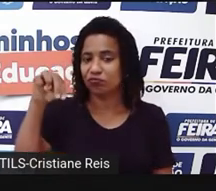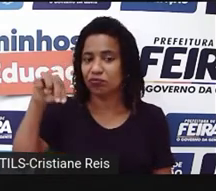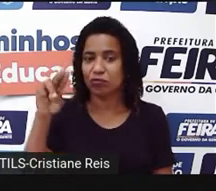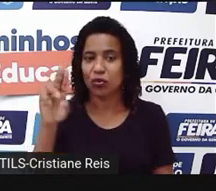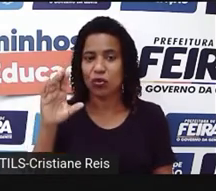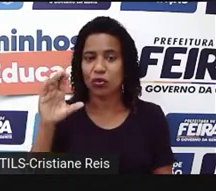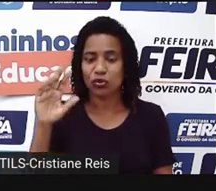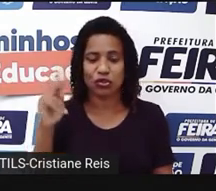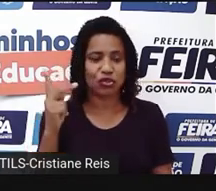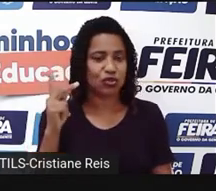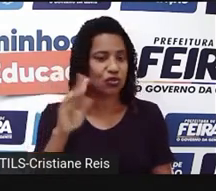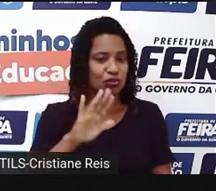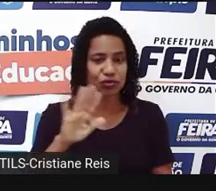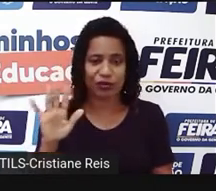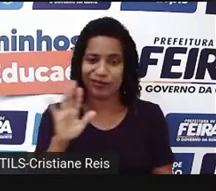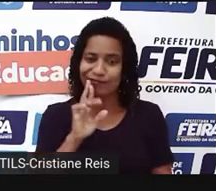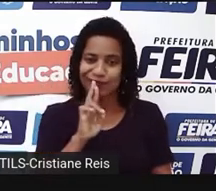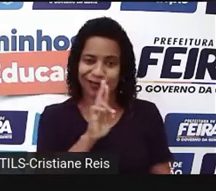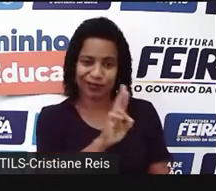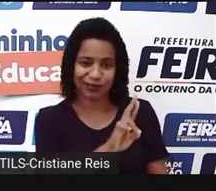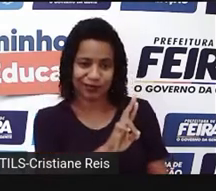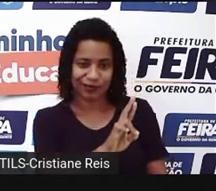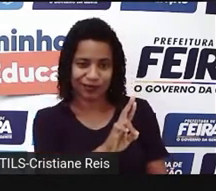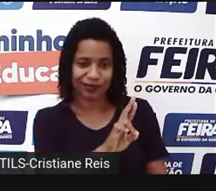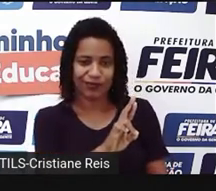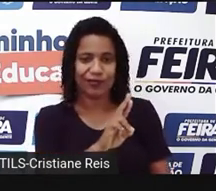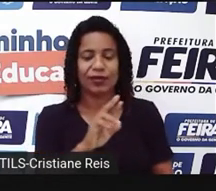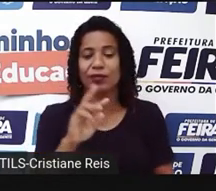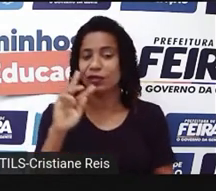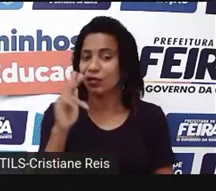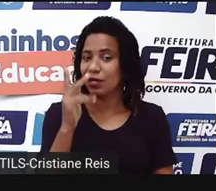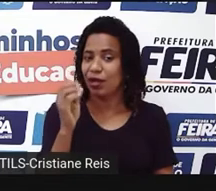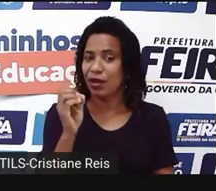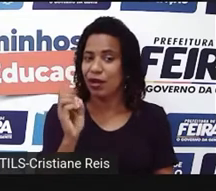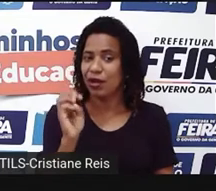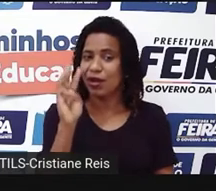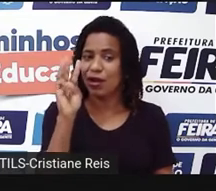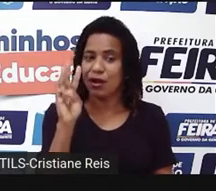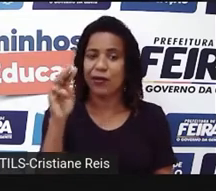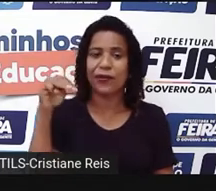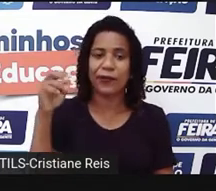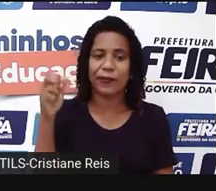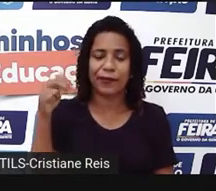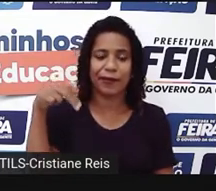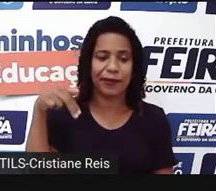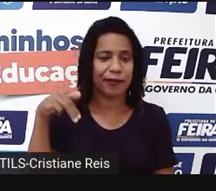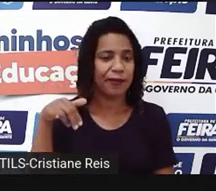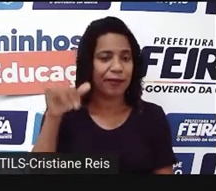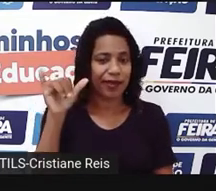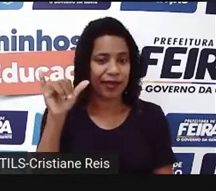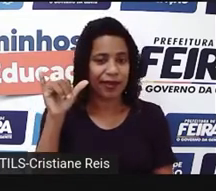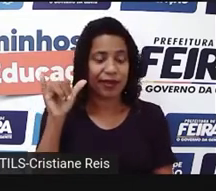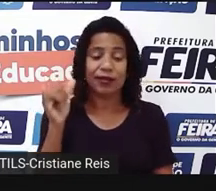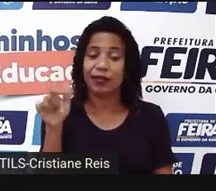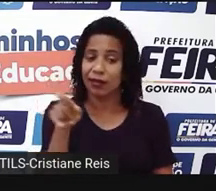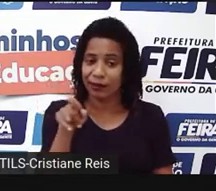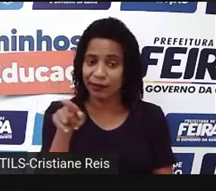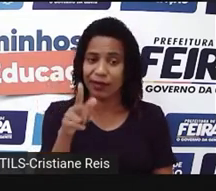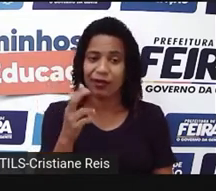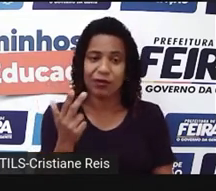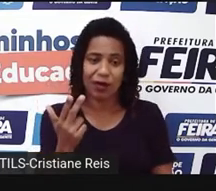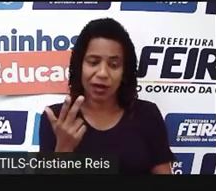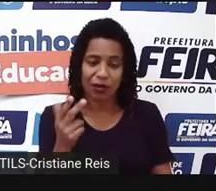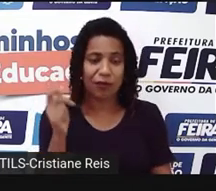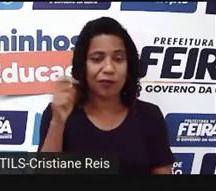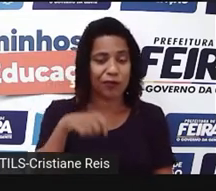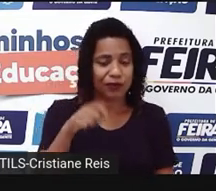utiliza nas suas respostas. How many, na mesma situação. Você pode utilizar o how many para fazer